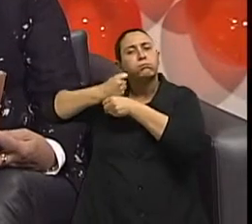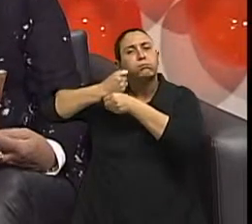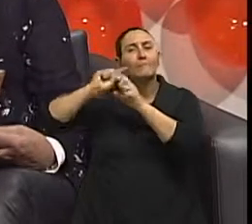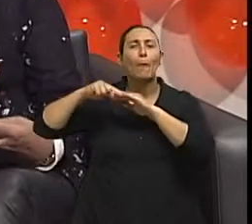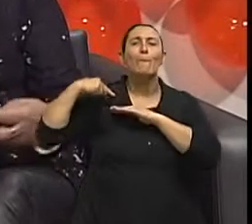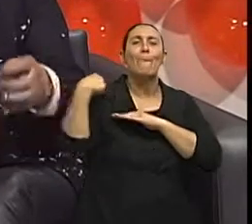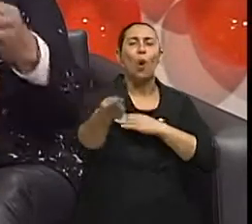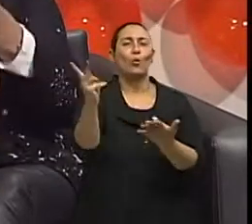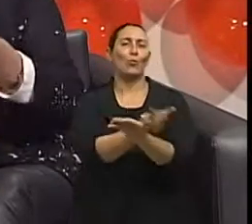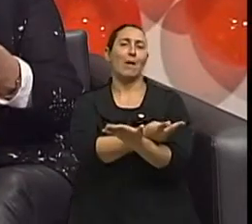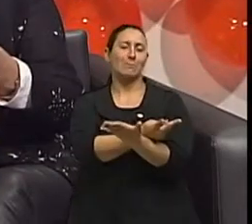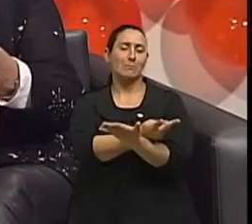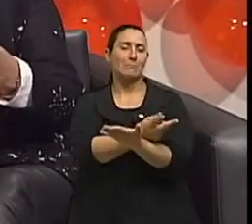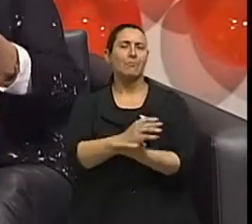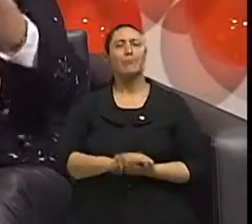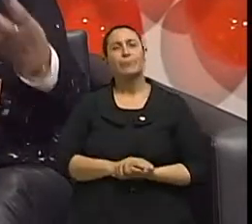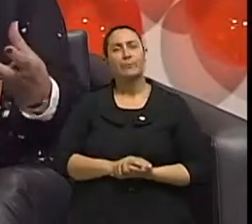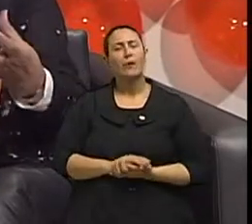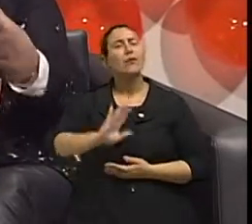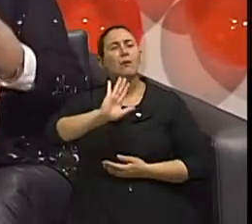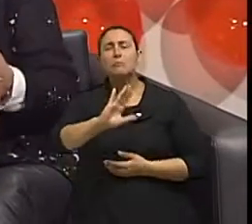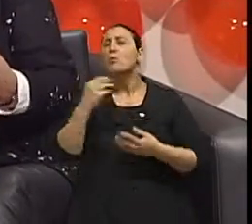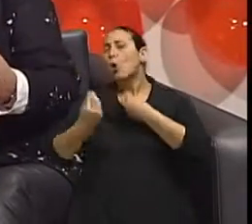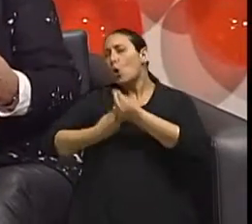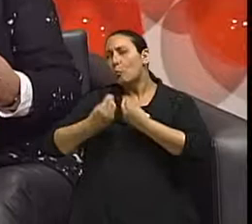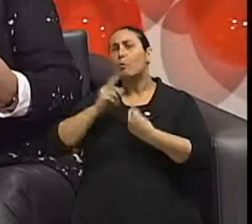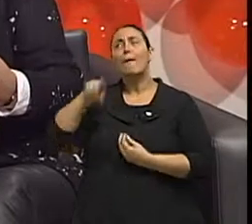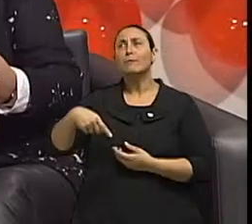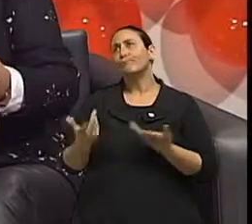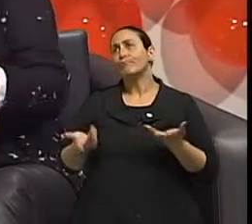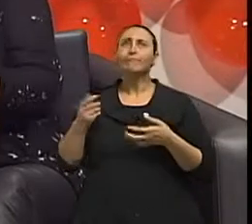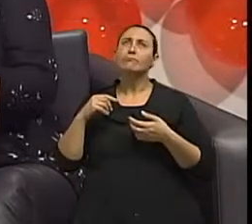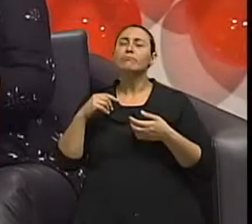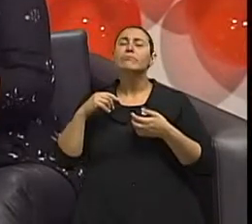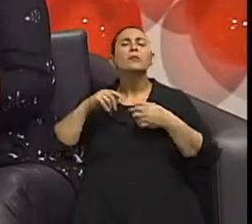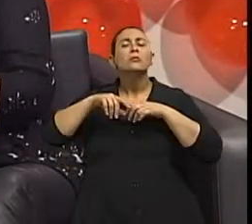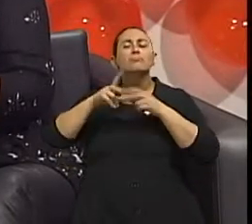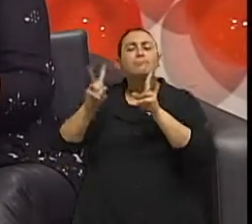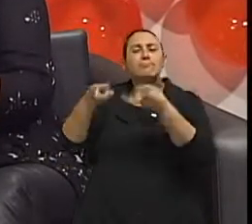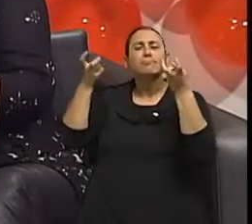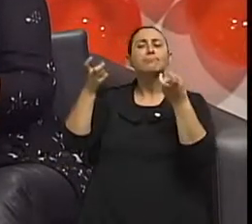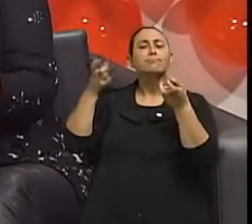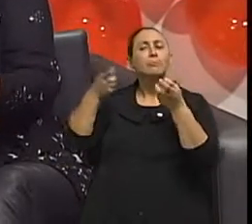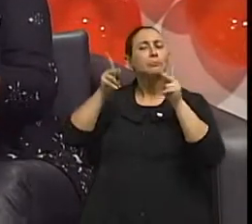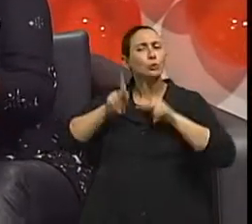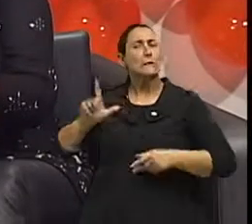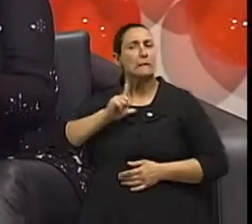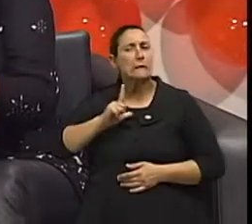quais são os sintomas, ou se é que existem sintomas perceptíveis de que